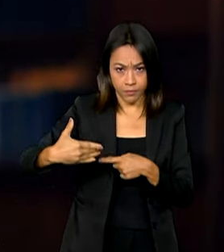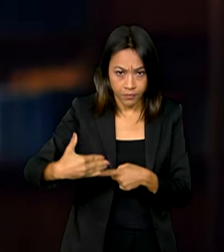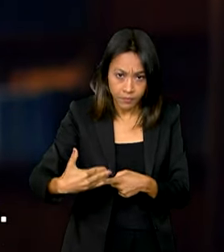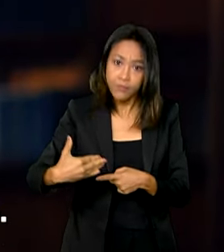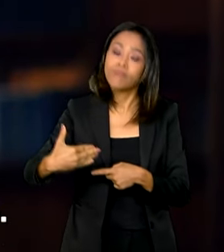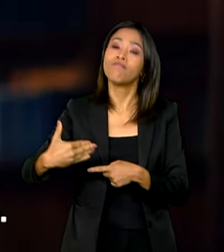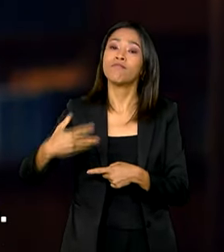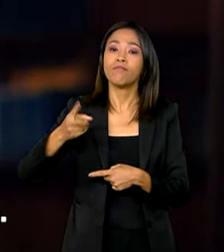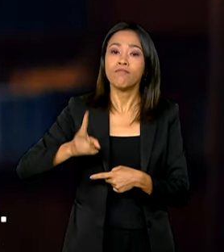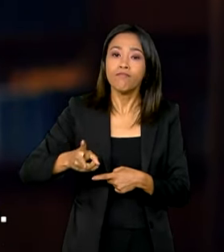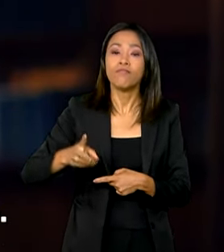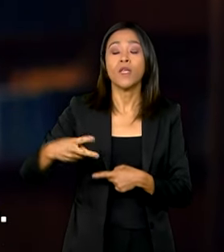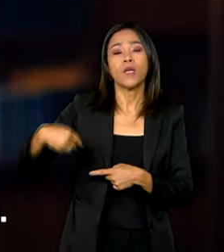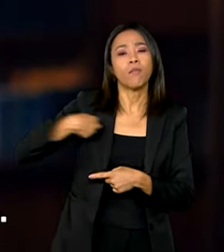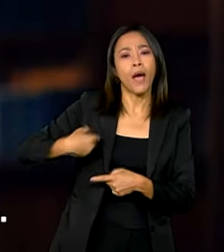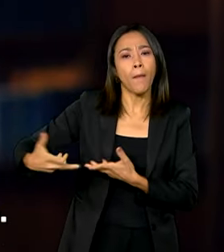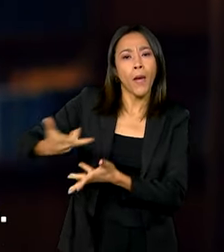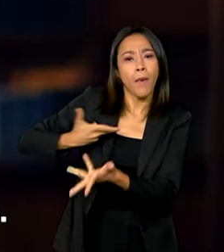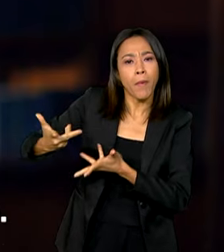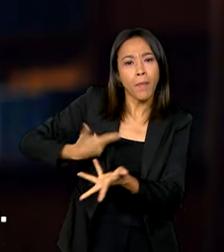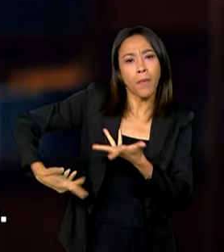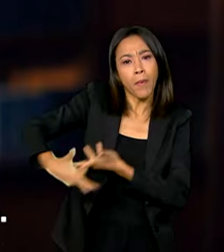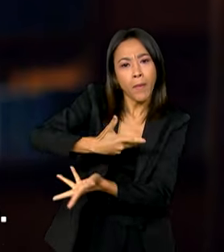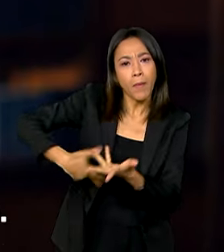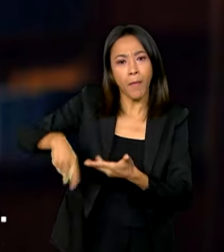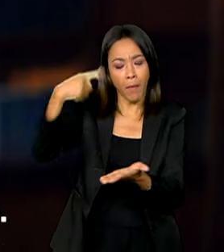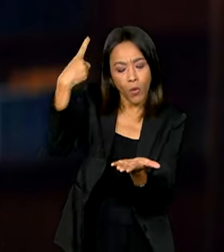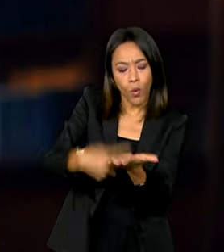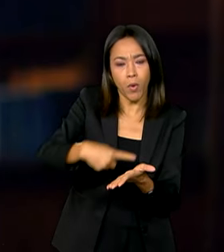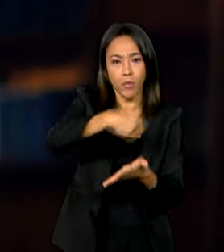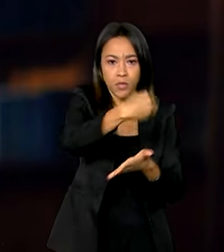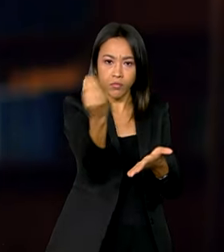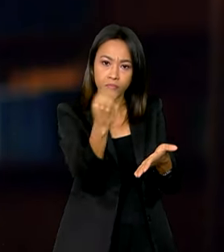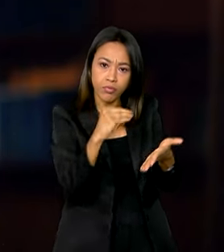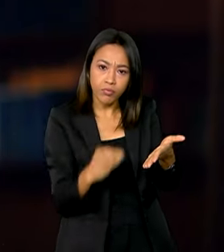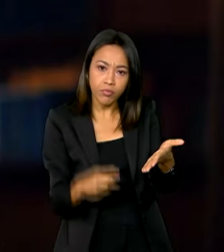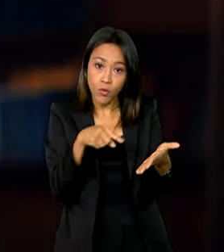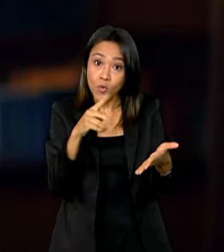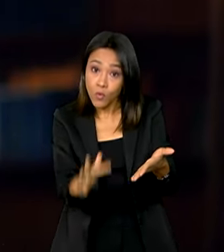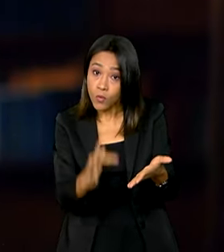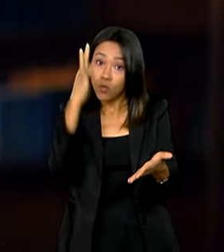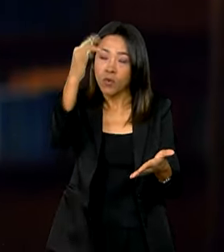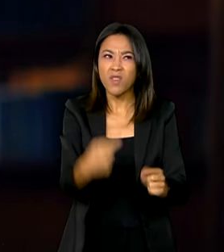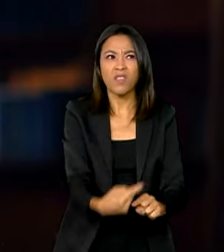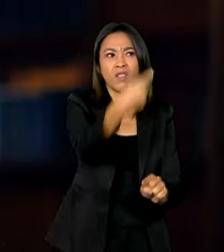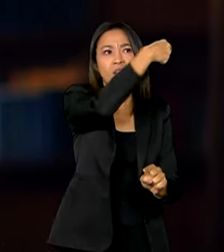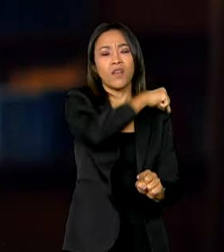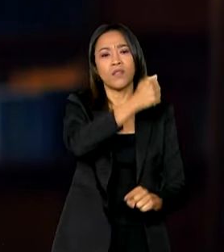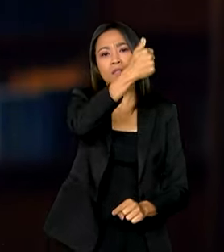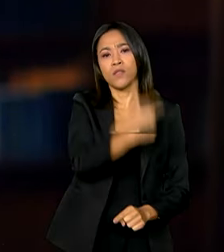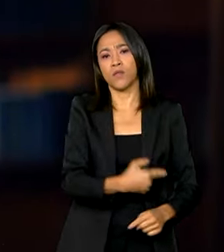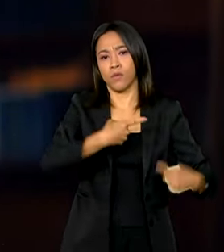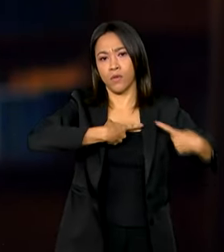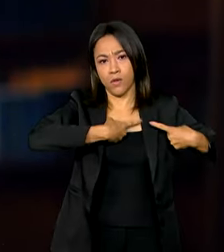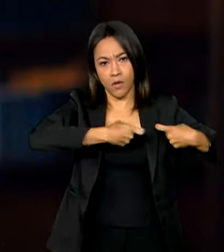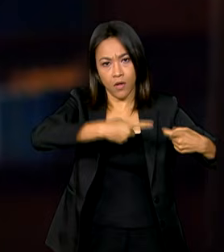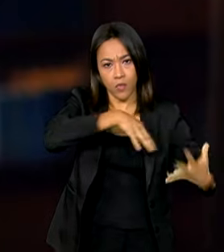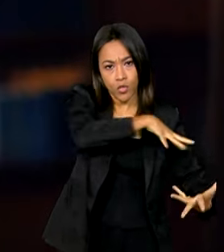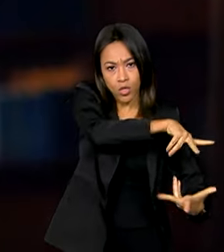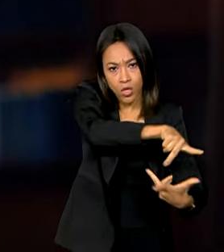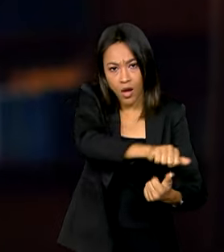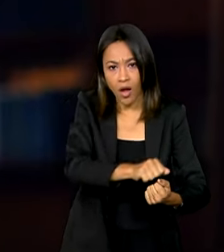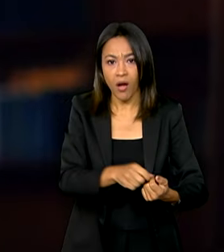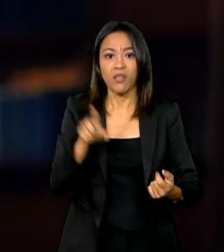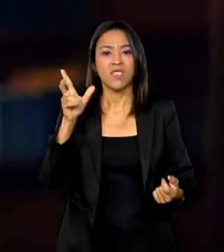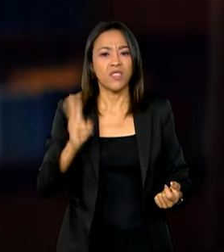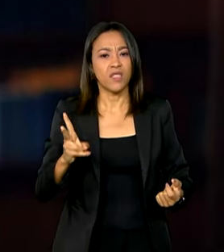e a Namíbia como facilitadores do Pacto para o Futuro. Desde a Segunda Guerra Mundial, o multilateralismo rendeu